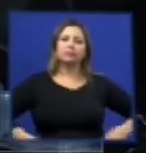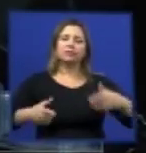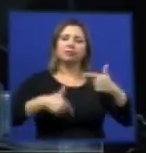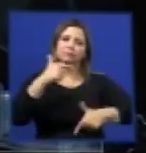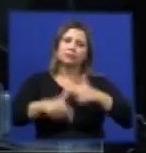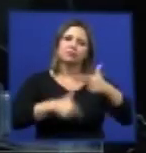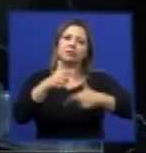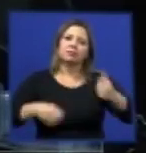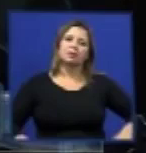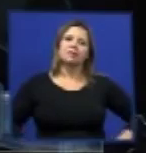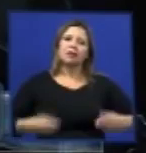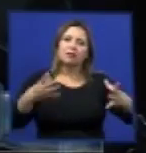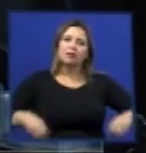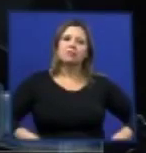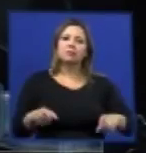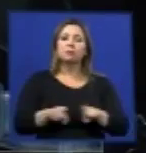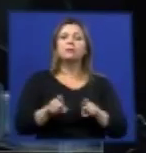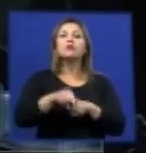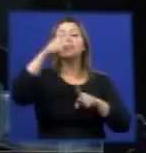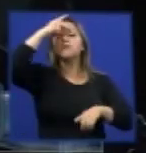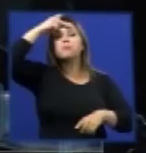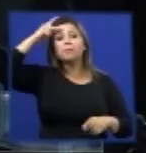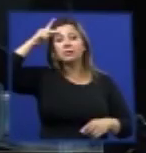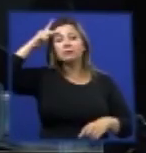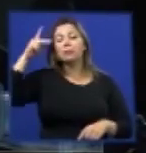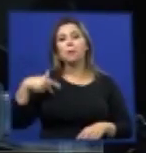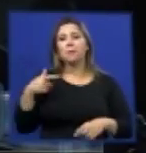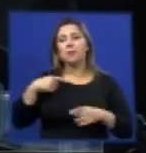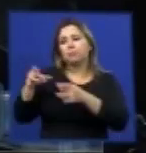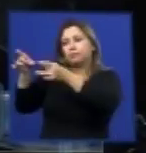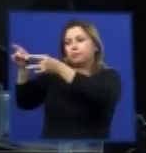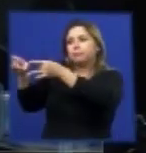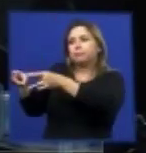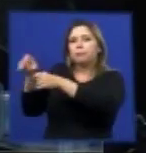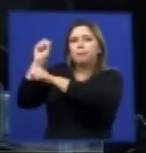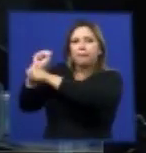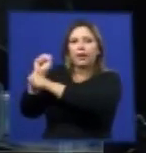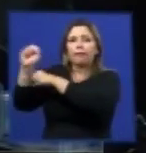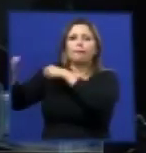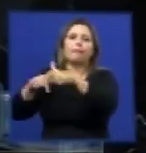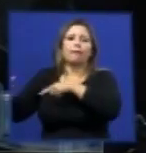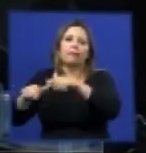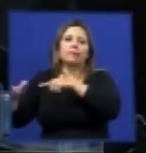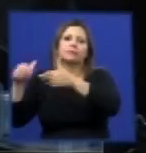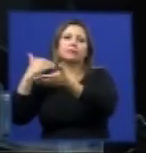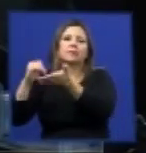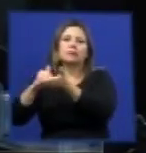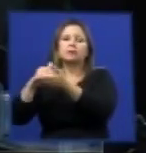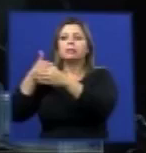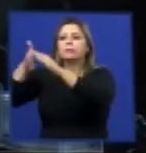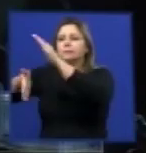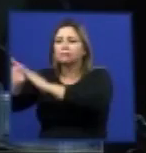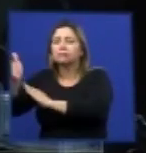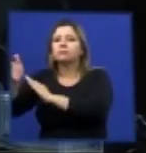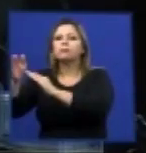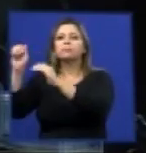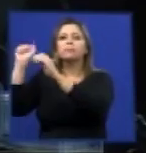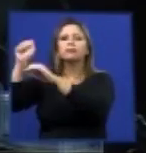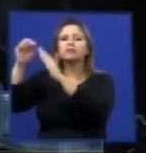de obra que muitas vezes são agentes que são desviados não estão fazendo as suas ações de áreas de visita de